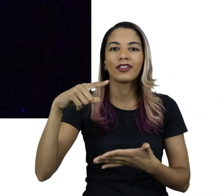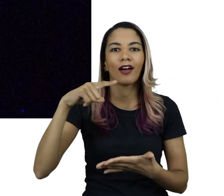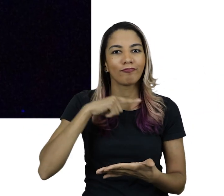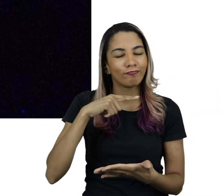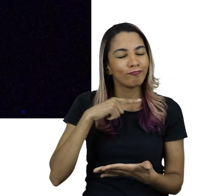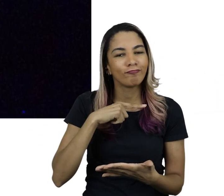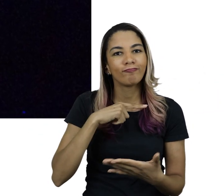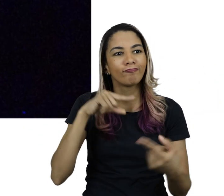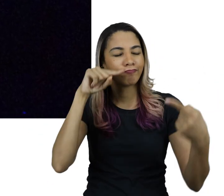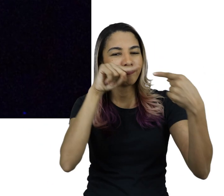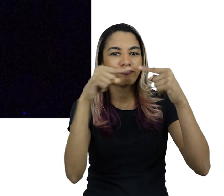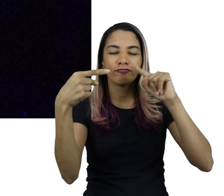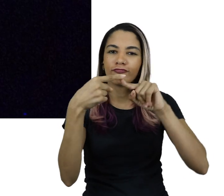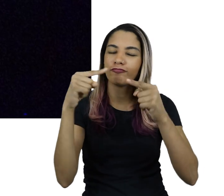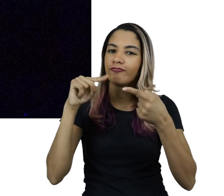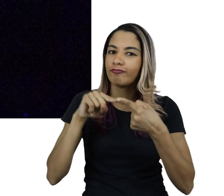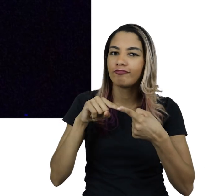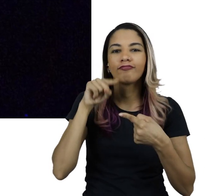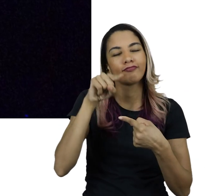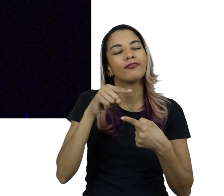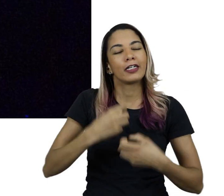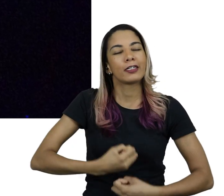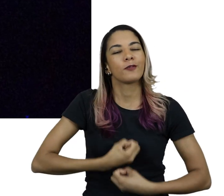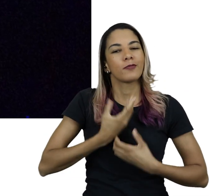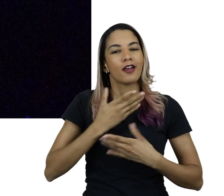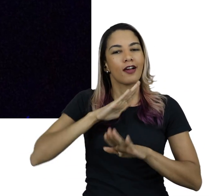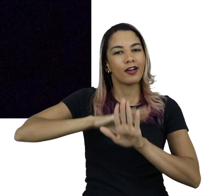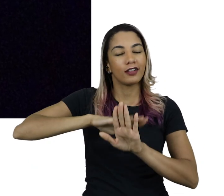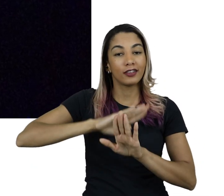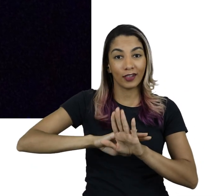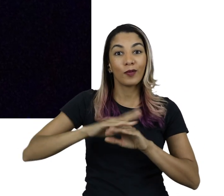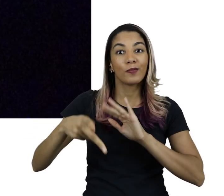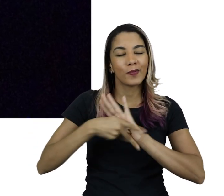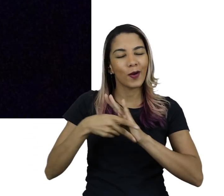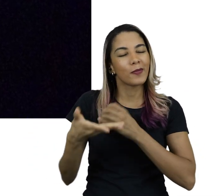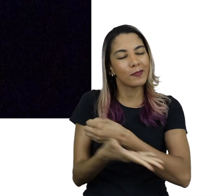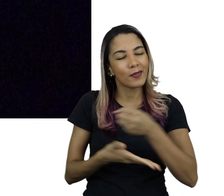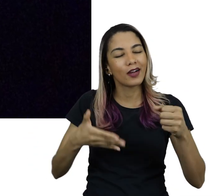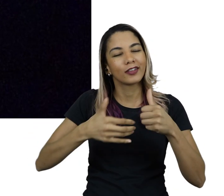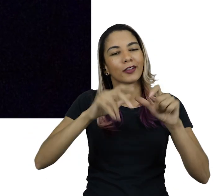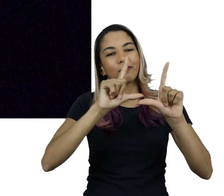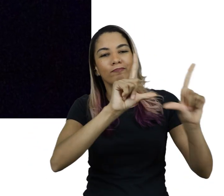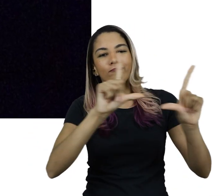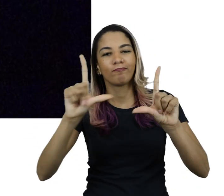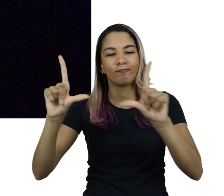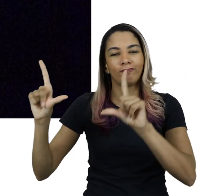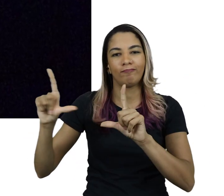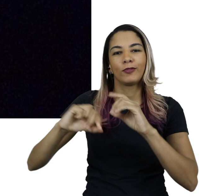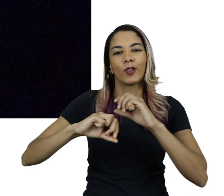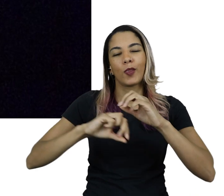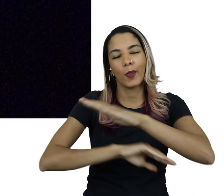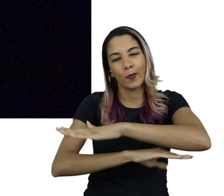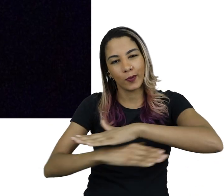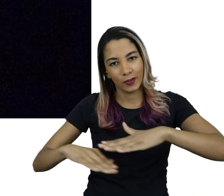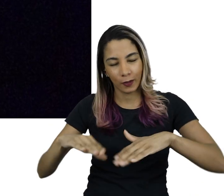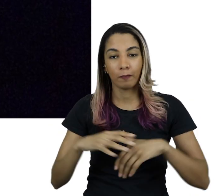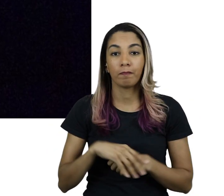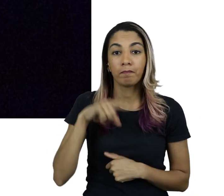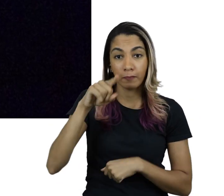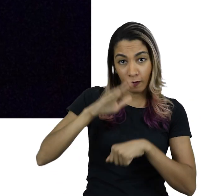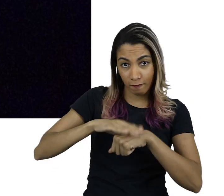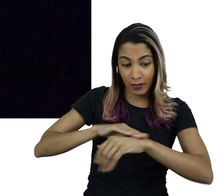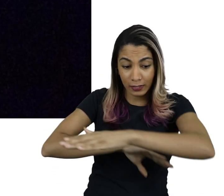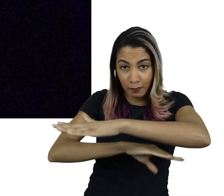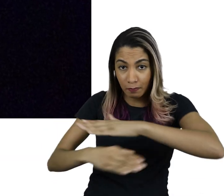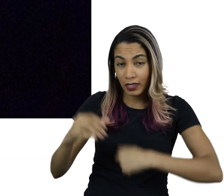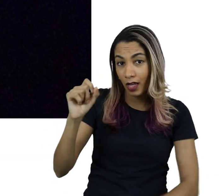combinando em coreografias diversas, tendo como inspiração as obras do museu. Ele foi realizado no Auditório da Pina Luz,